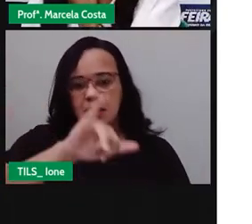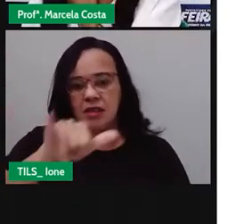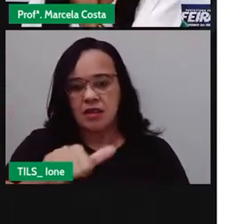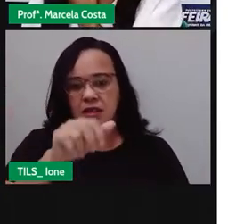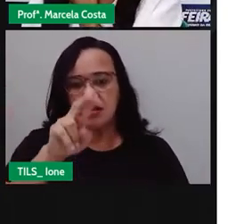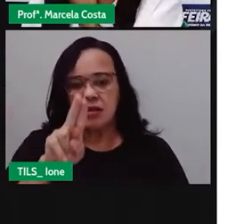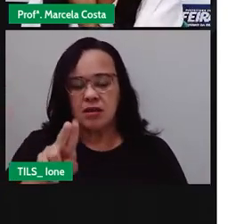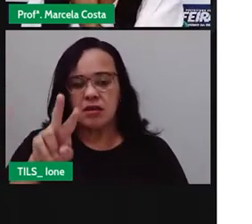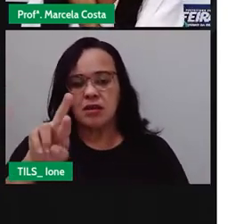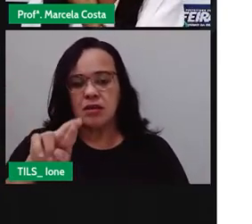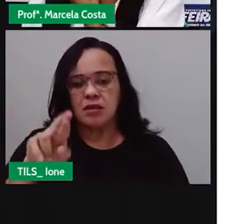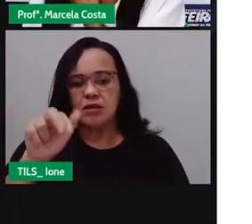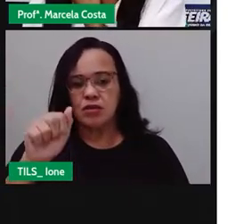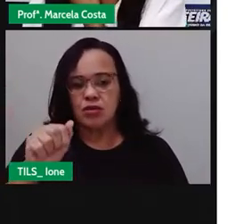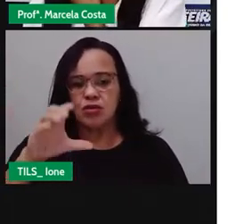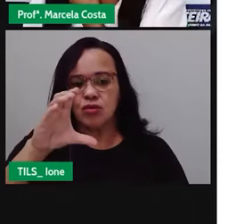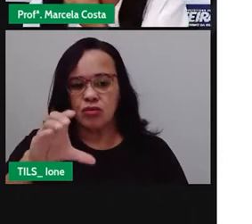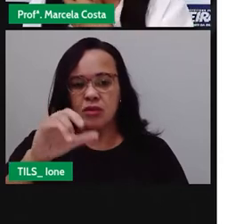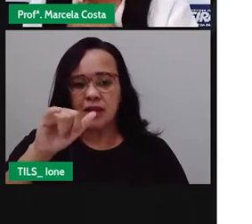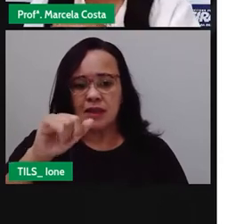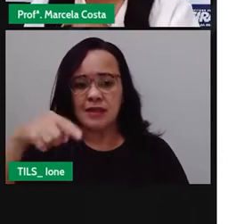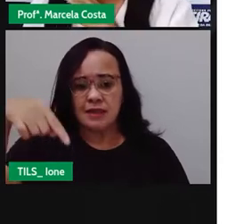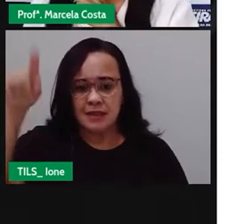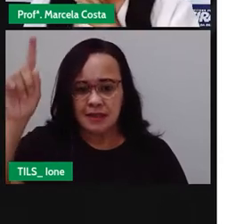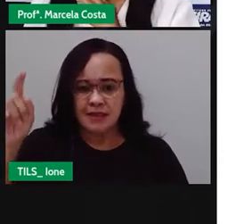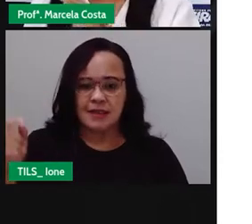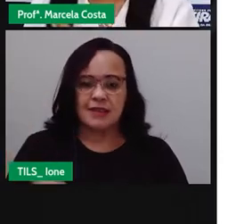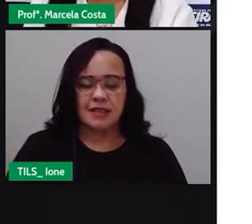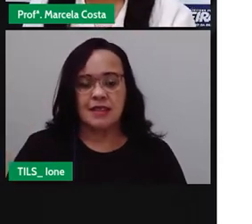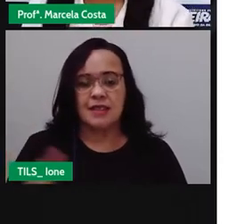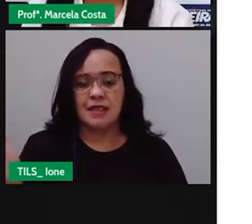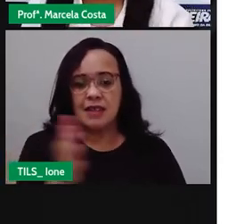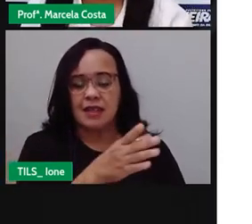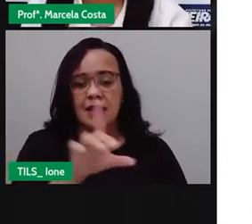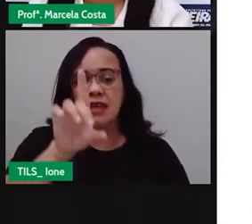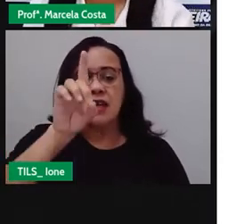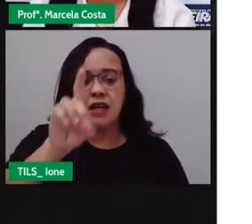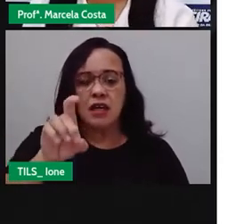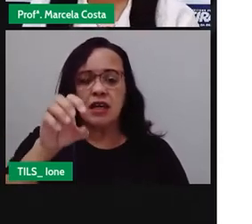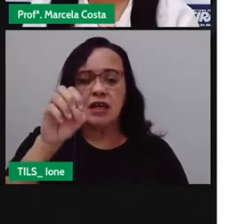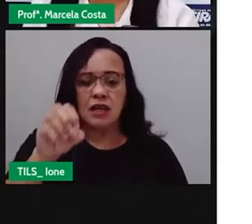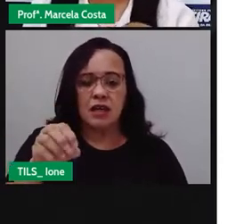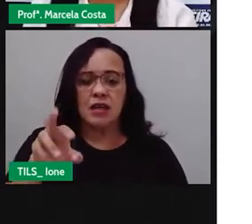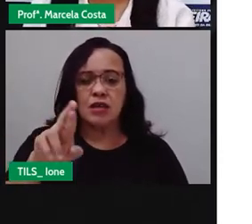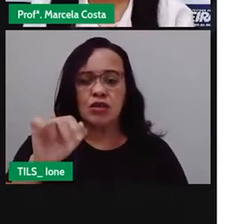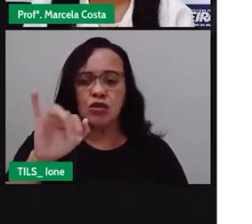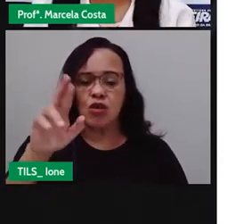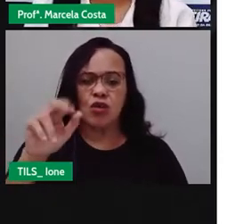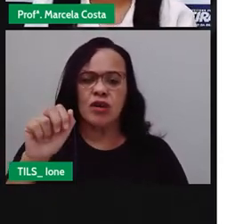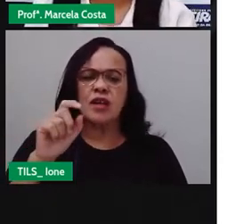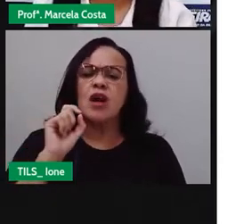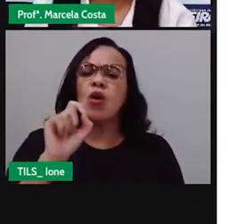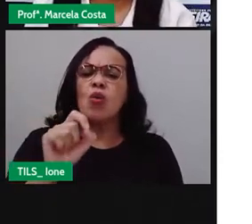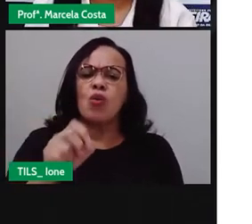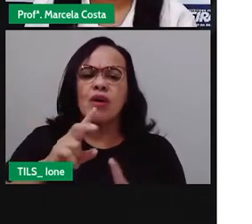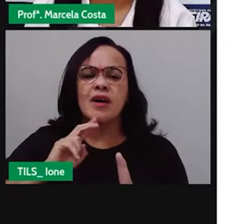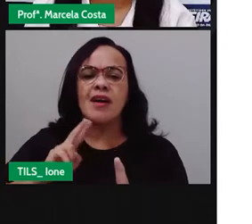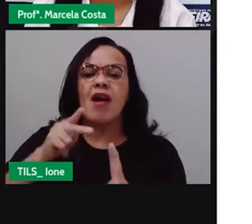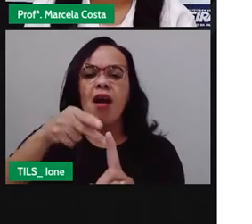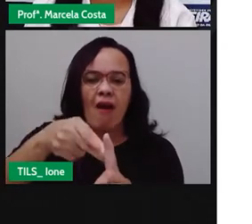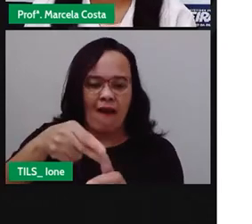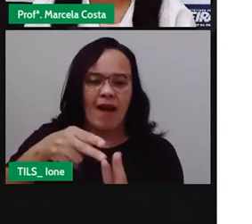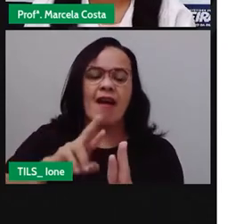Essa, essa escultura já virou referência, cartão postal aqui de Feira de